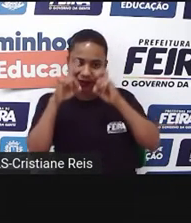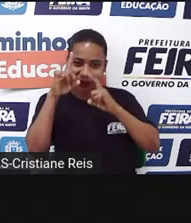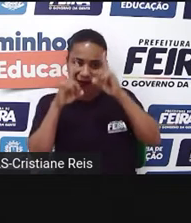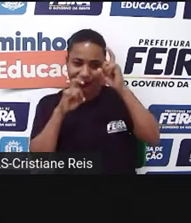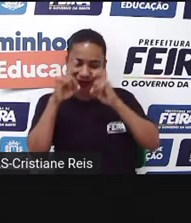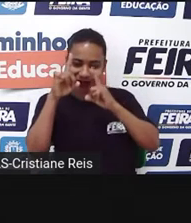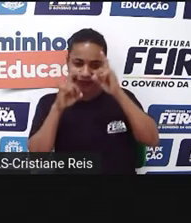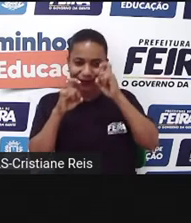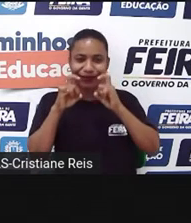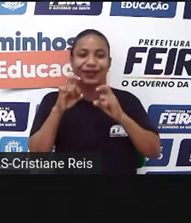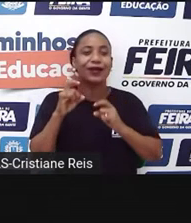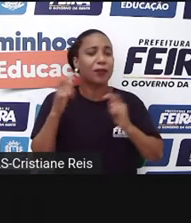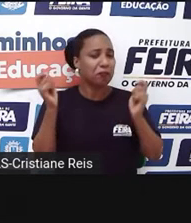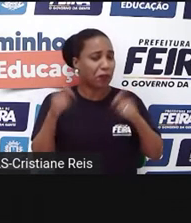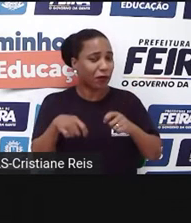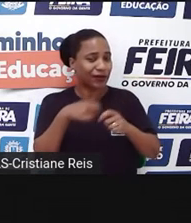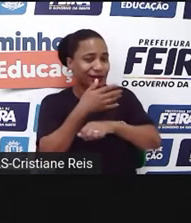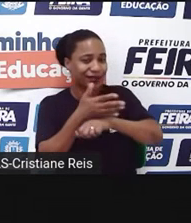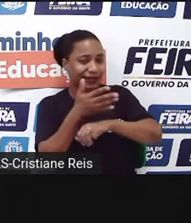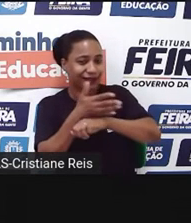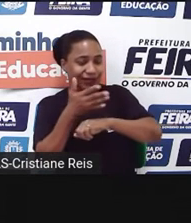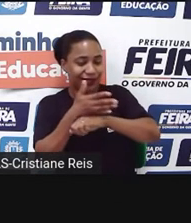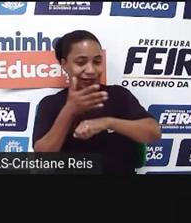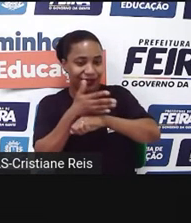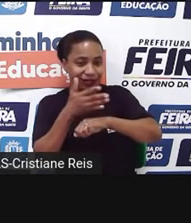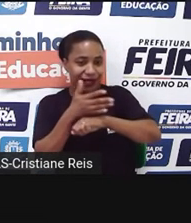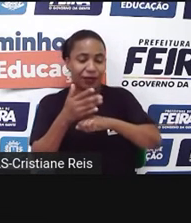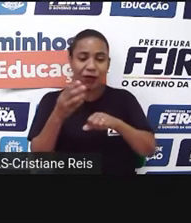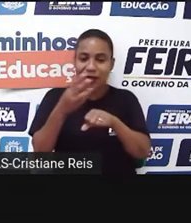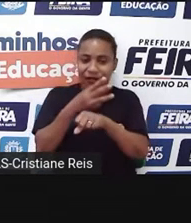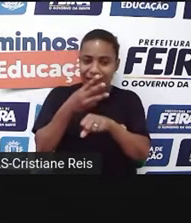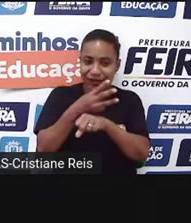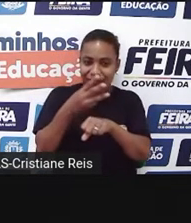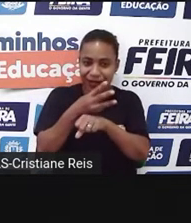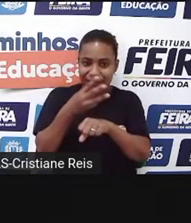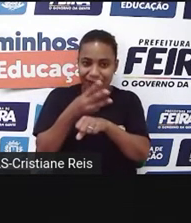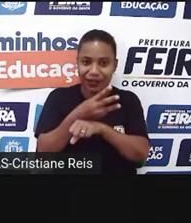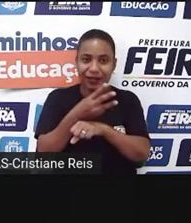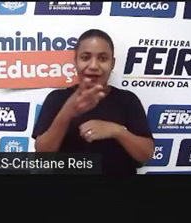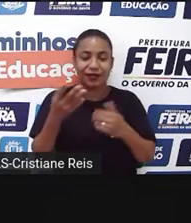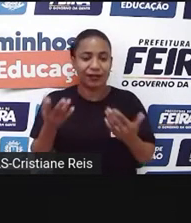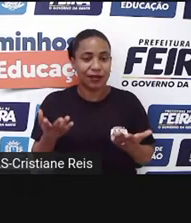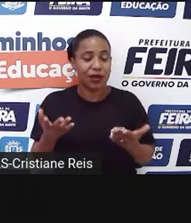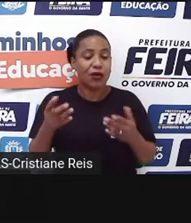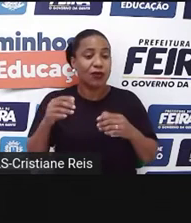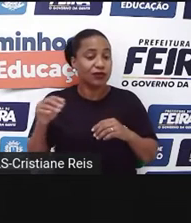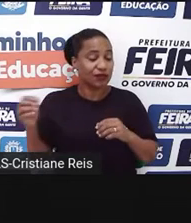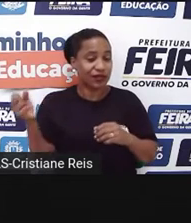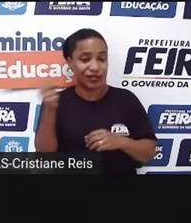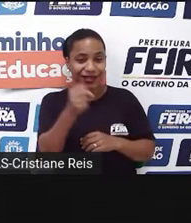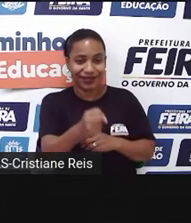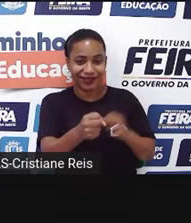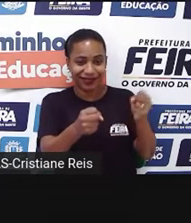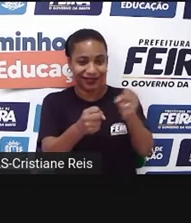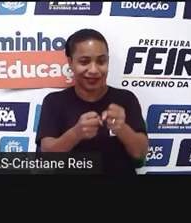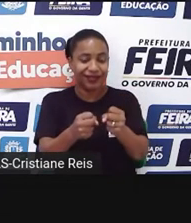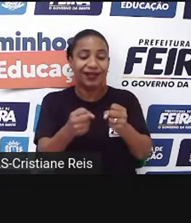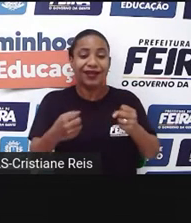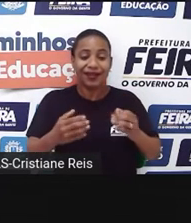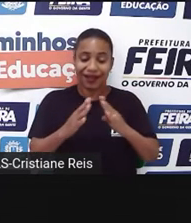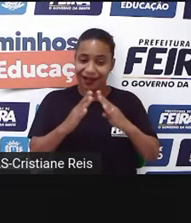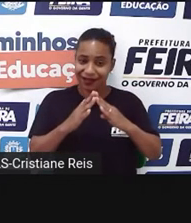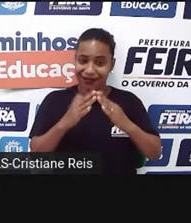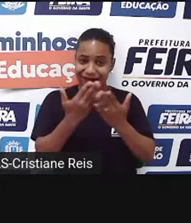praticassem com os colegas, através do WhatsApp, ou se vocês estiverem tendo aula presencial, combinar com a professora,